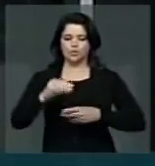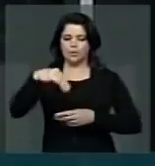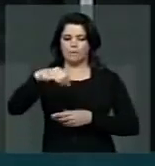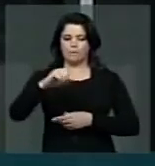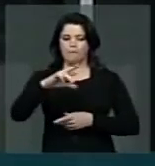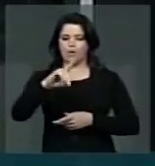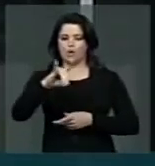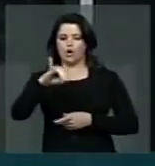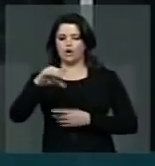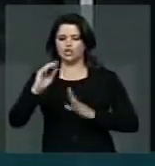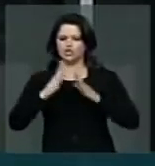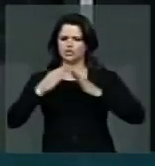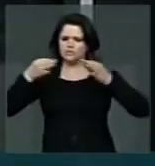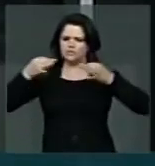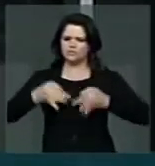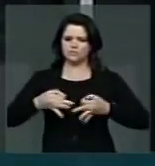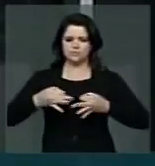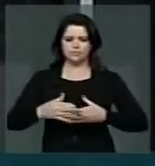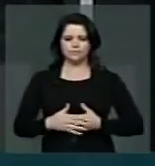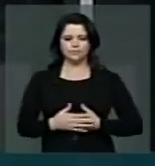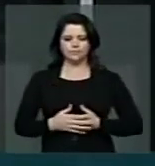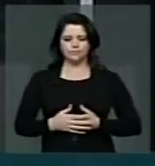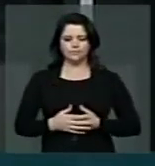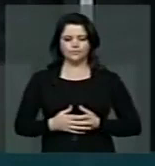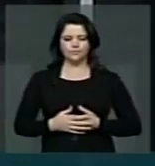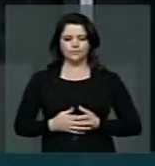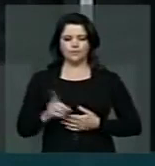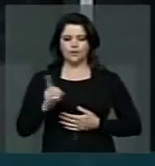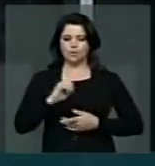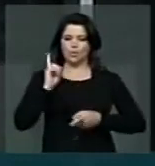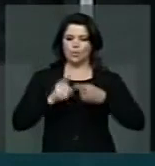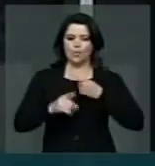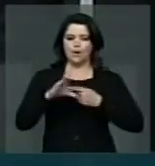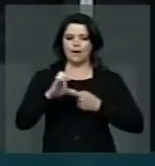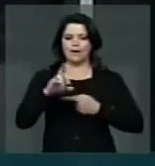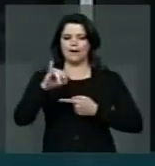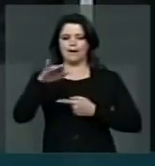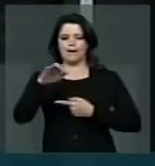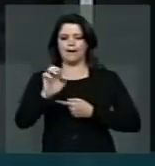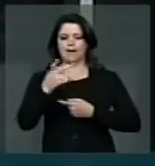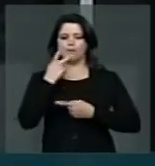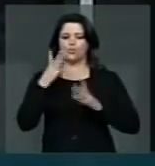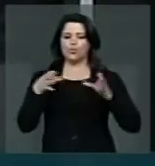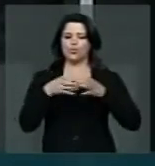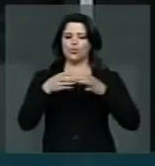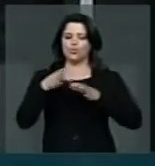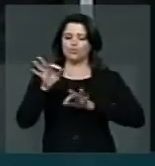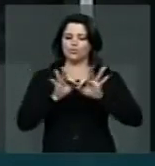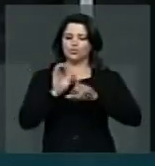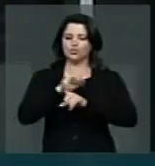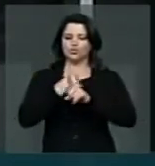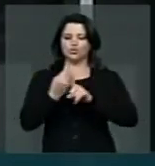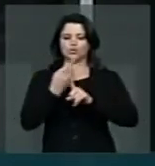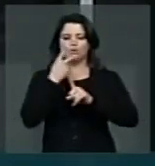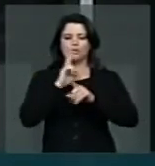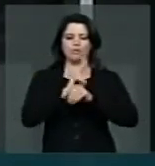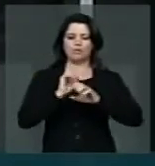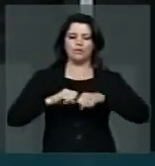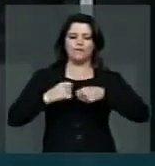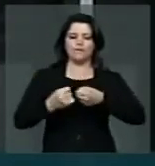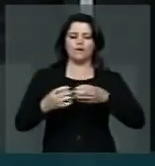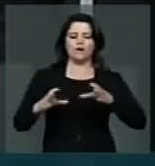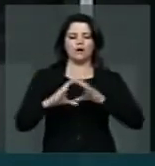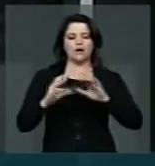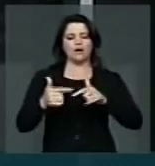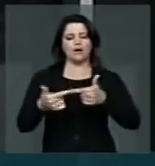digna, a não criminalização dos movimentos sociais, defesa, evidentemente, do